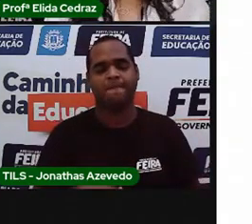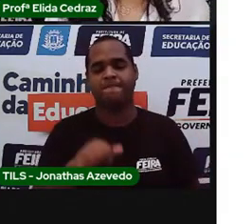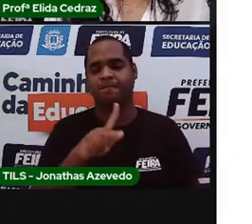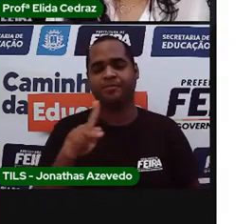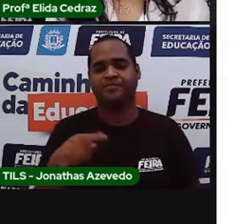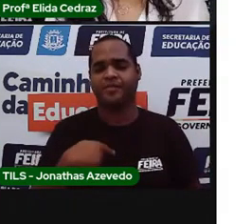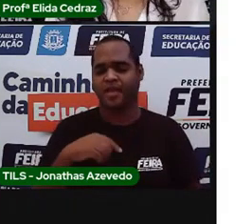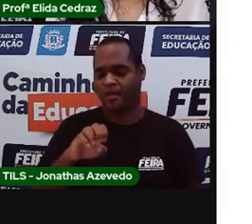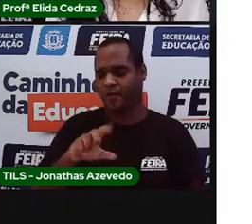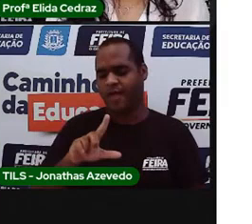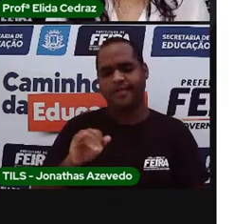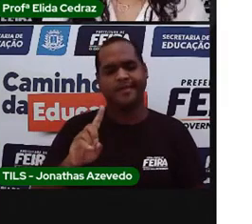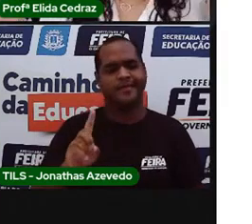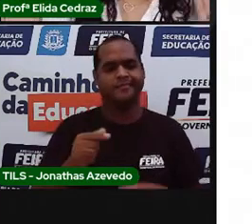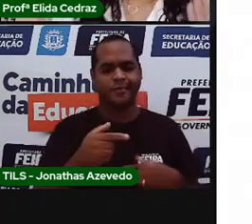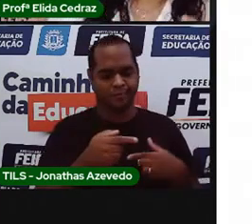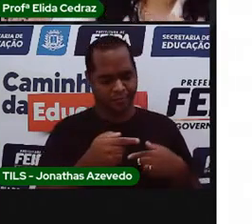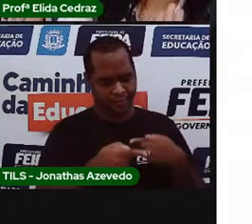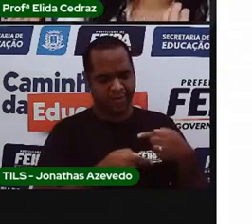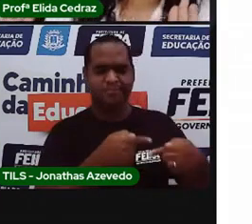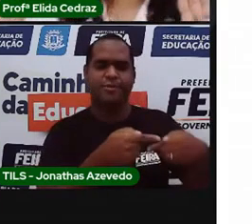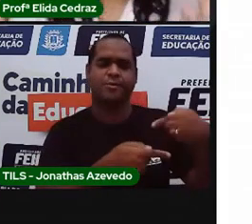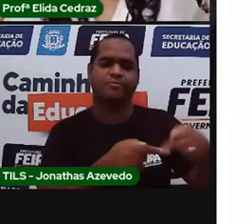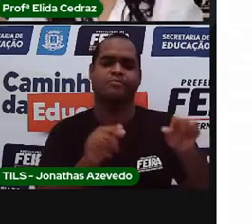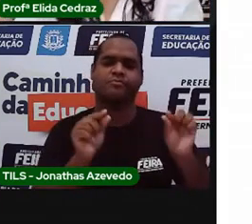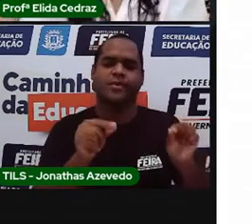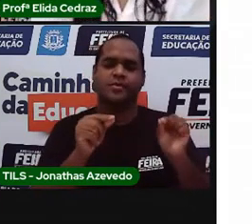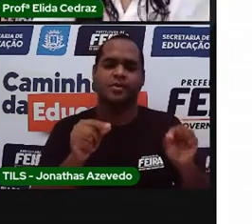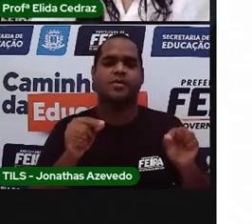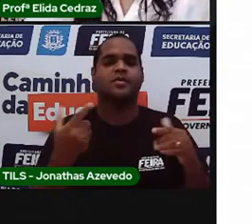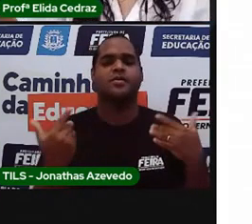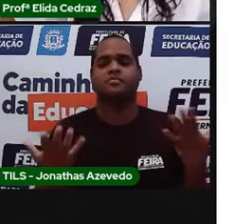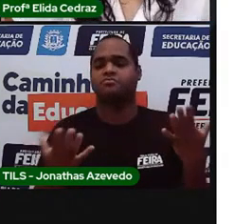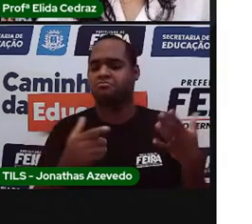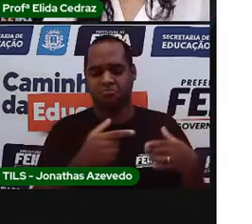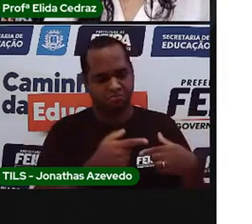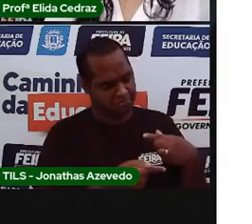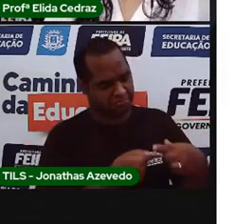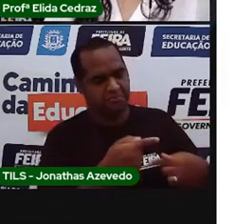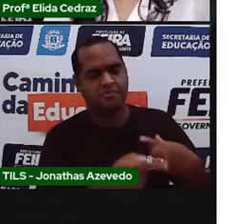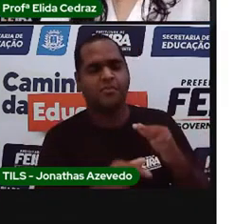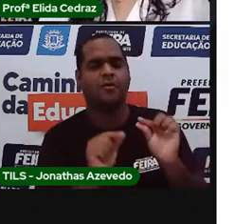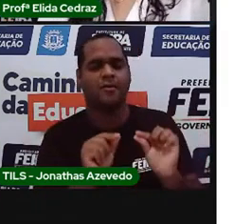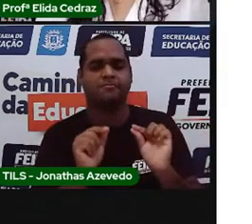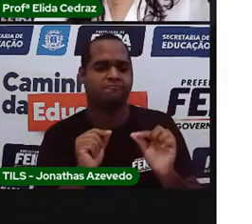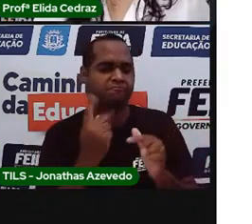Hélida, eu não sei o que é geração. Geração é assim.